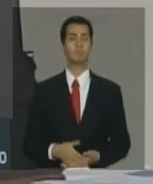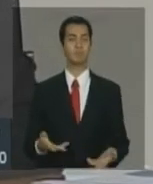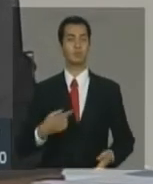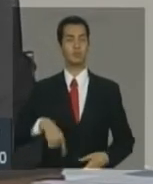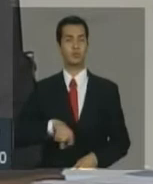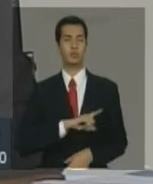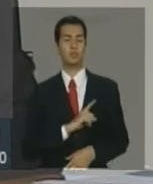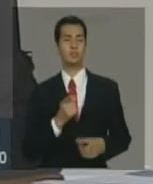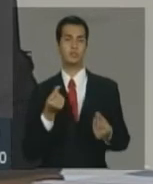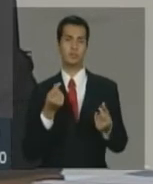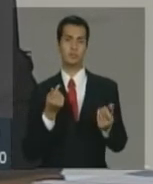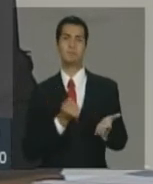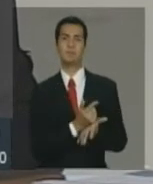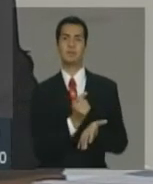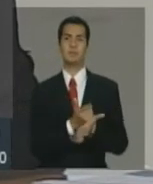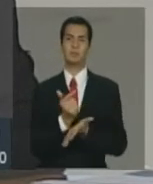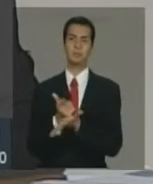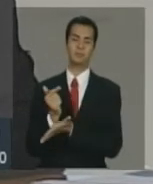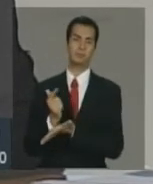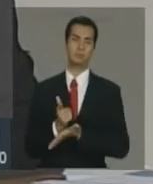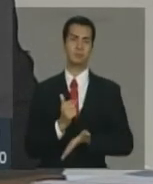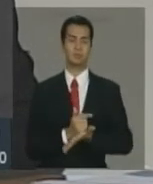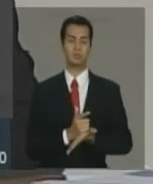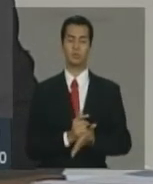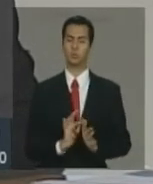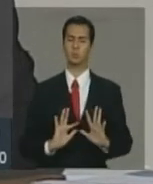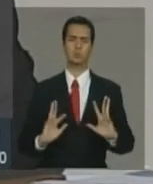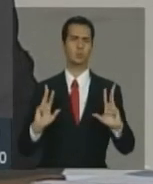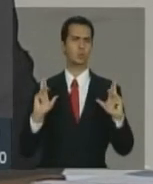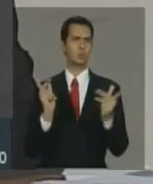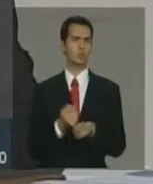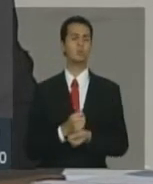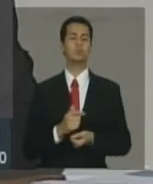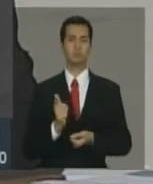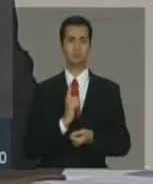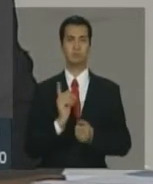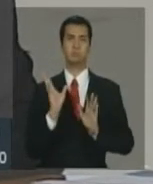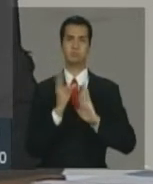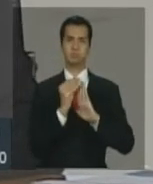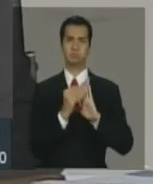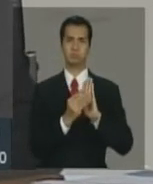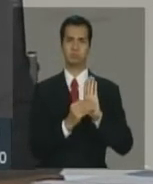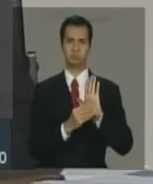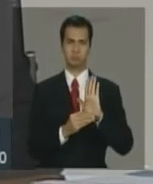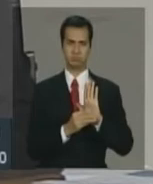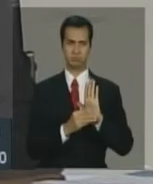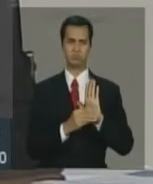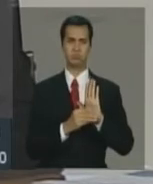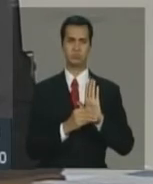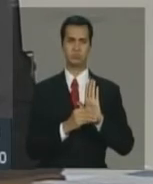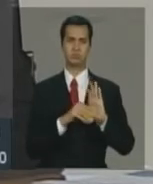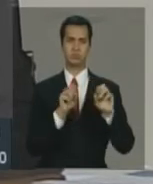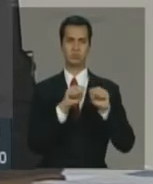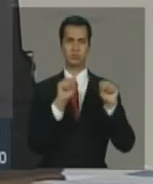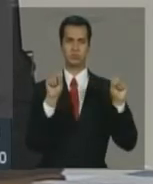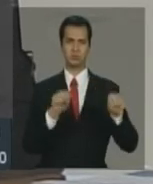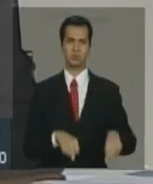previstos no nosso sistema de liberação e de, eventualmente,